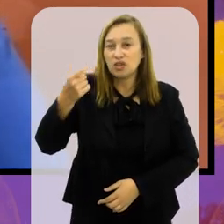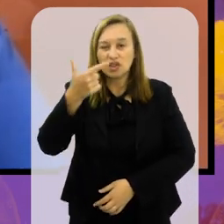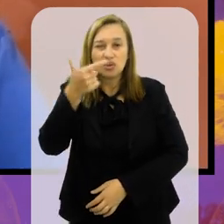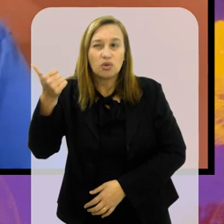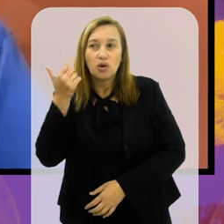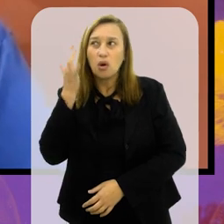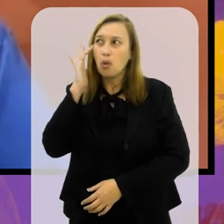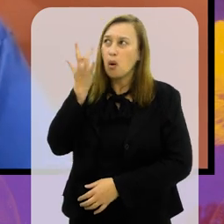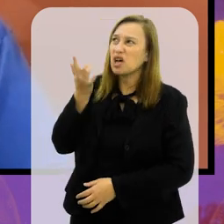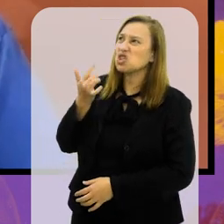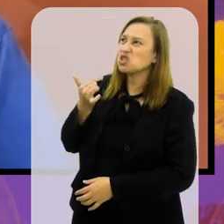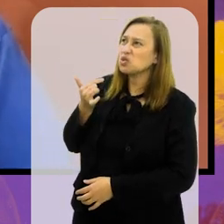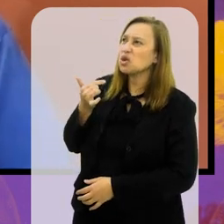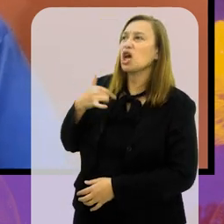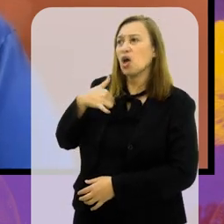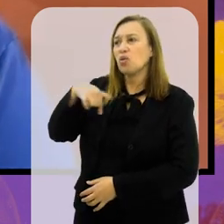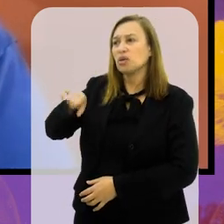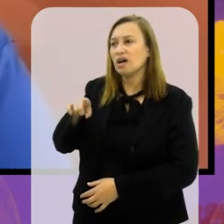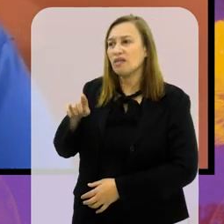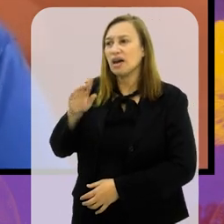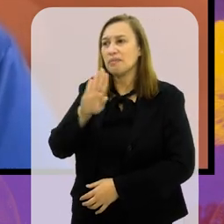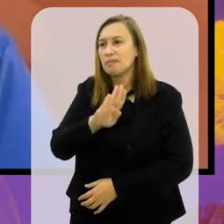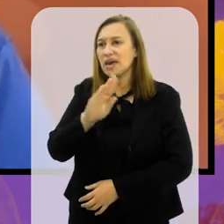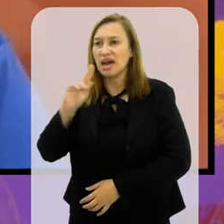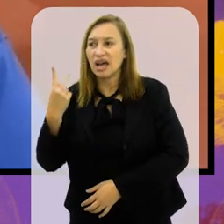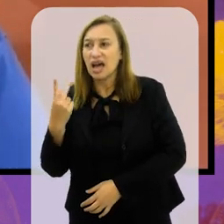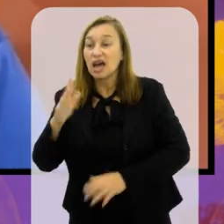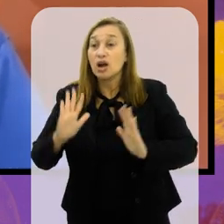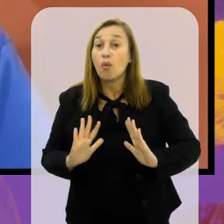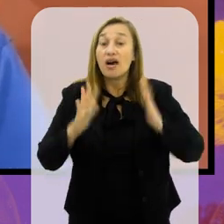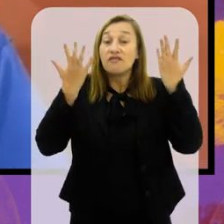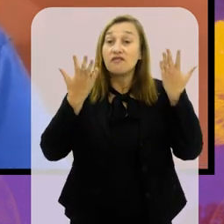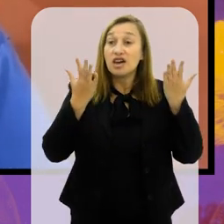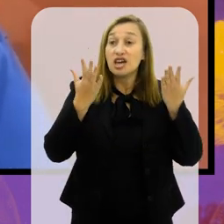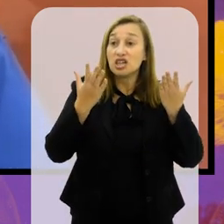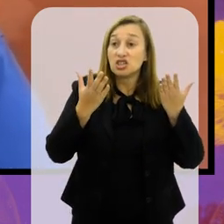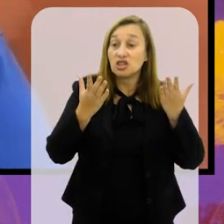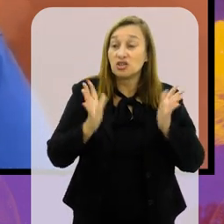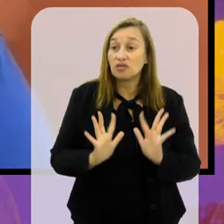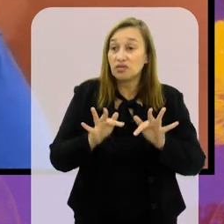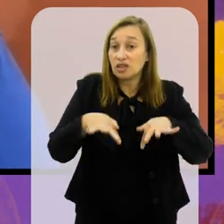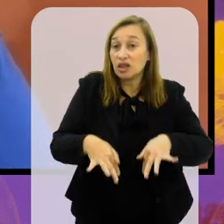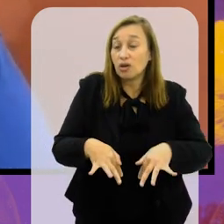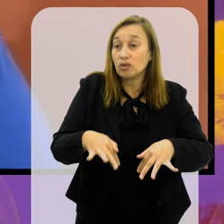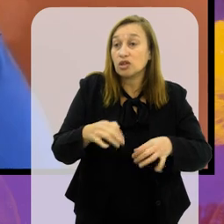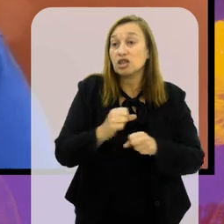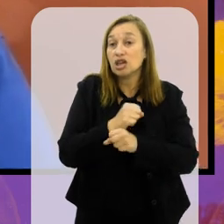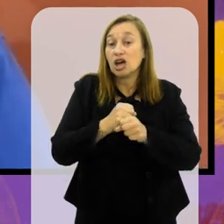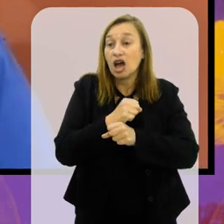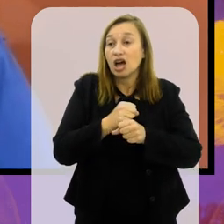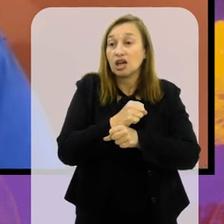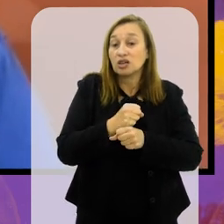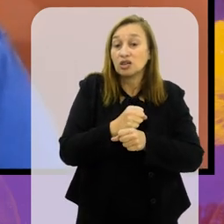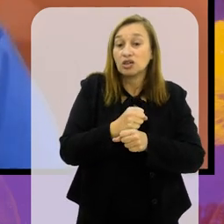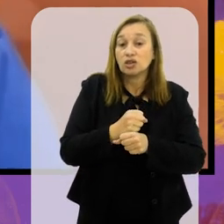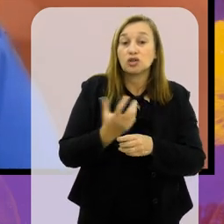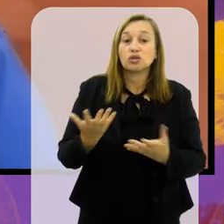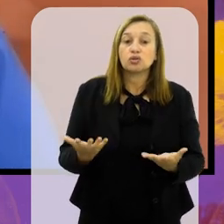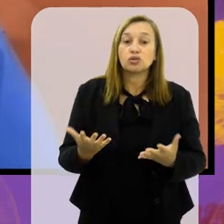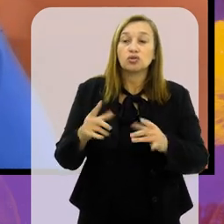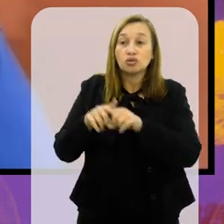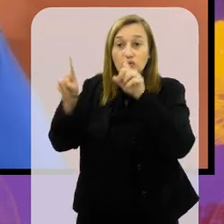22, se eu me recordo, porque eu estava em Belo Horizonte, era uma festa de fim de ano dos funcionários da Itatiaia.